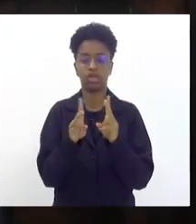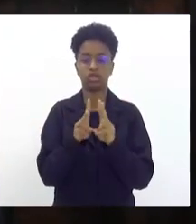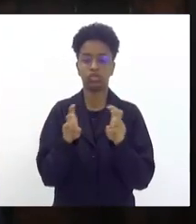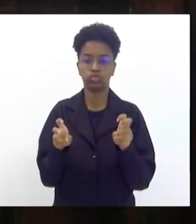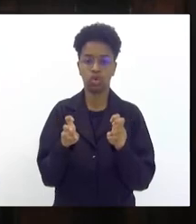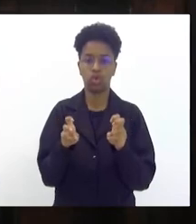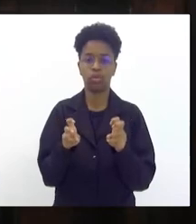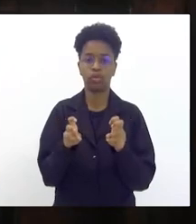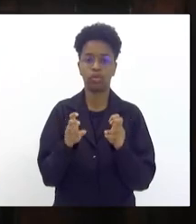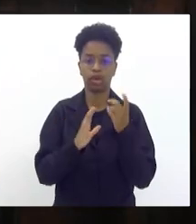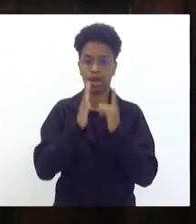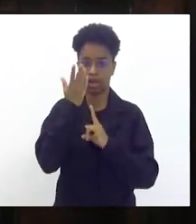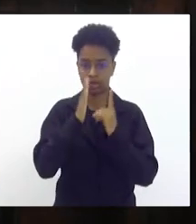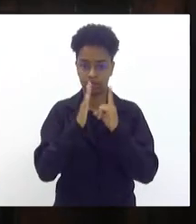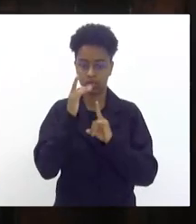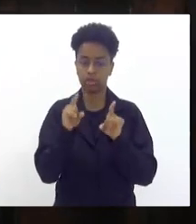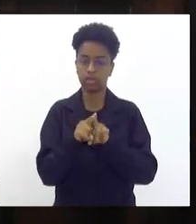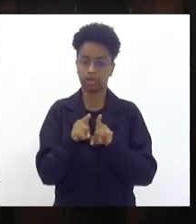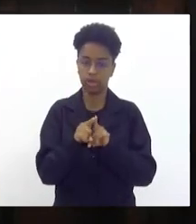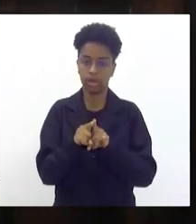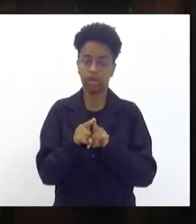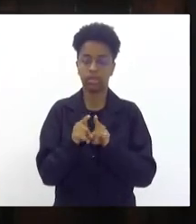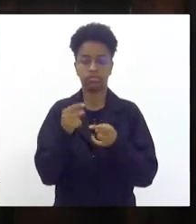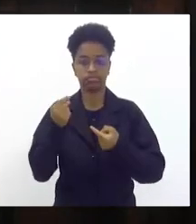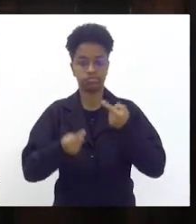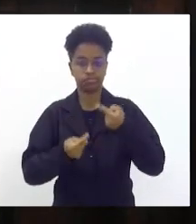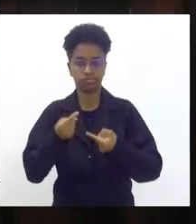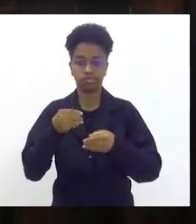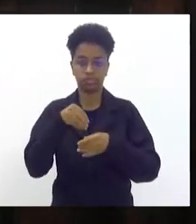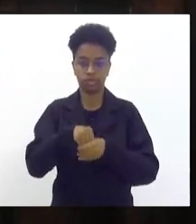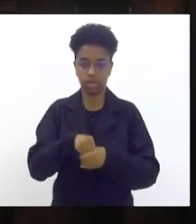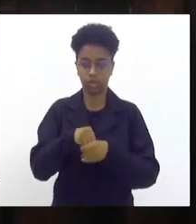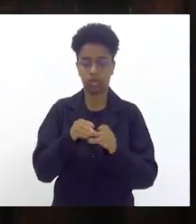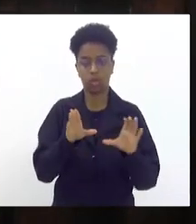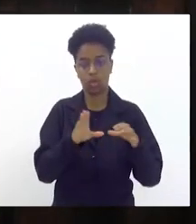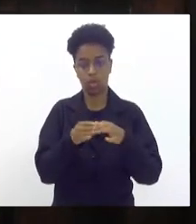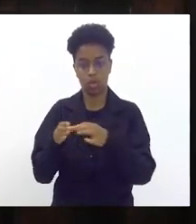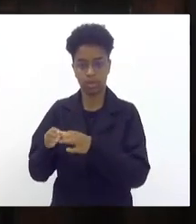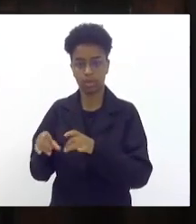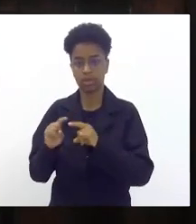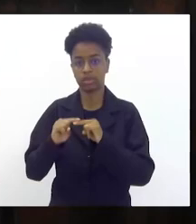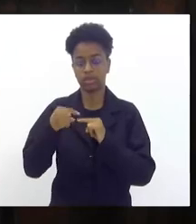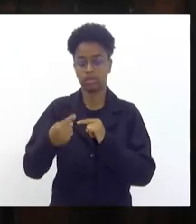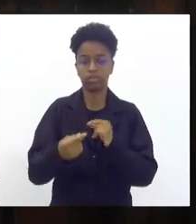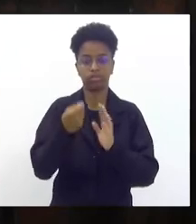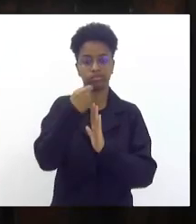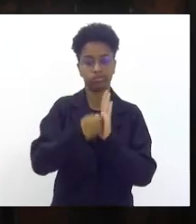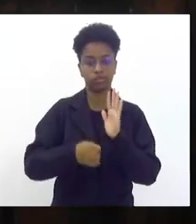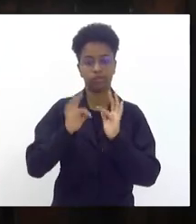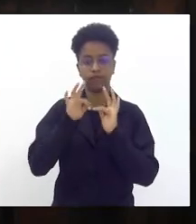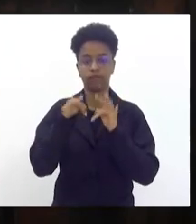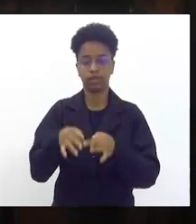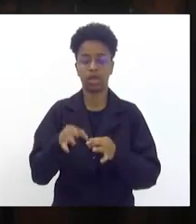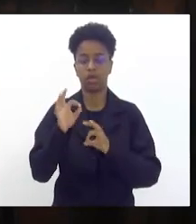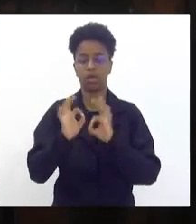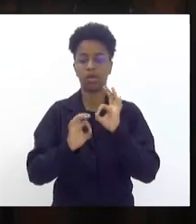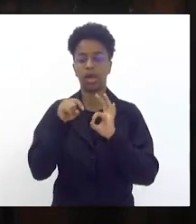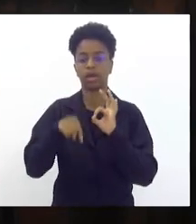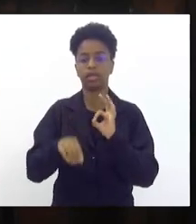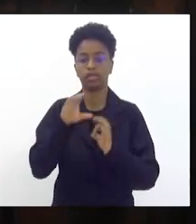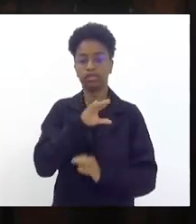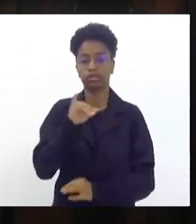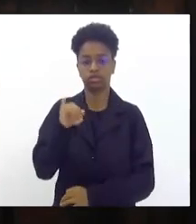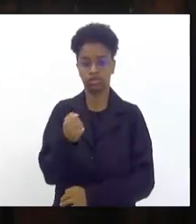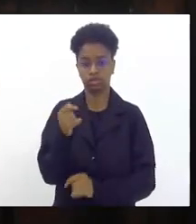temática do carnaval e que serão tratados pelas comissões e terão as redações finais aqui definidas no âmbito da CCJ